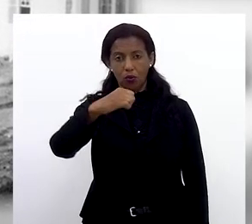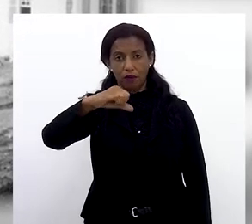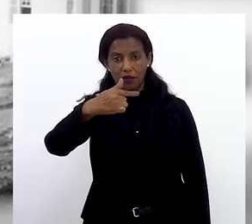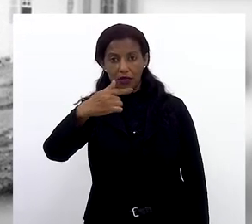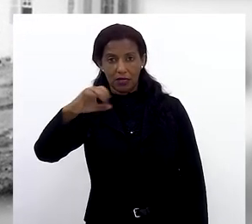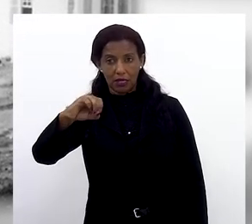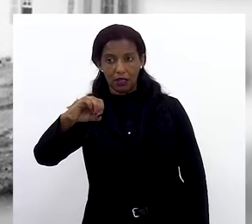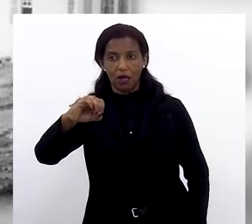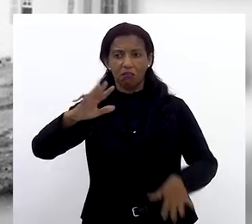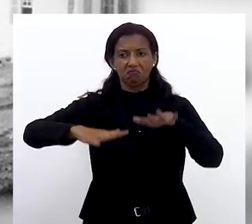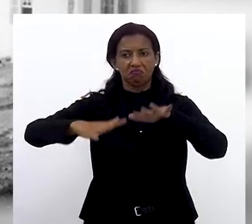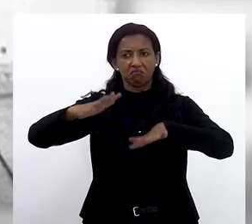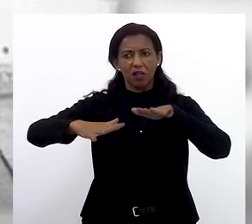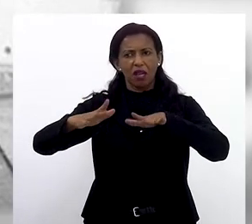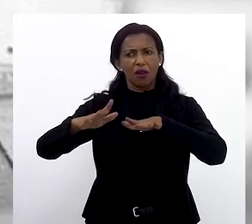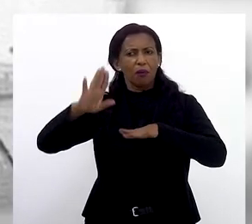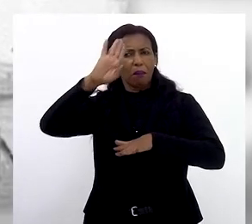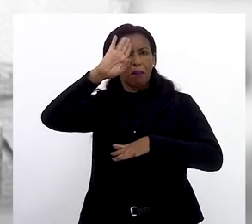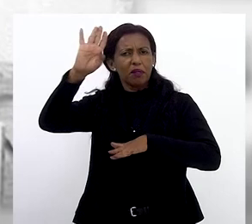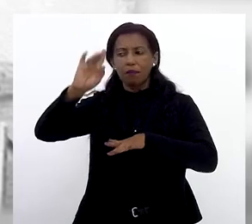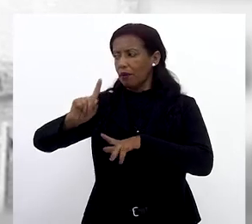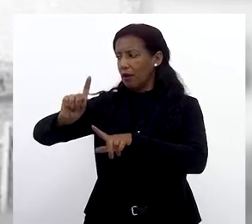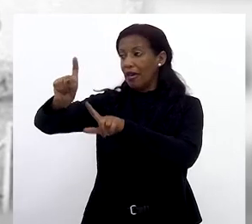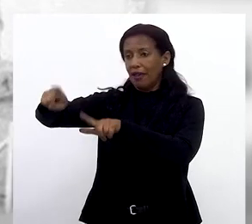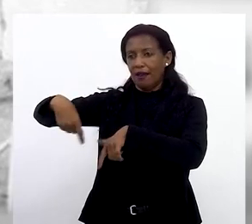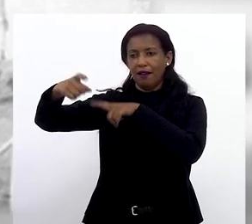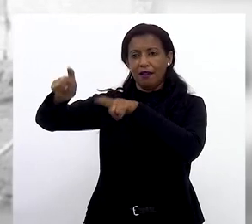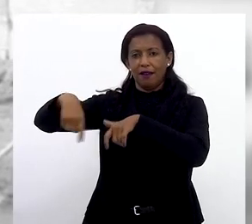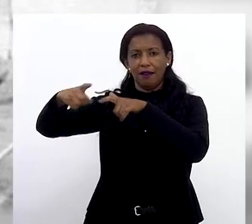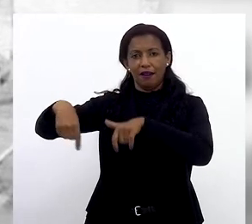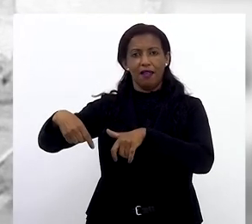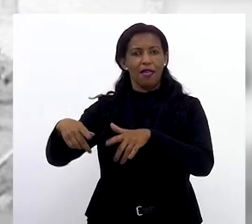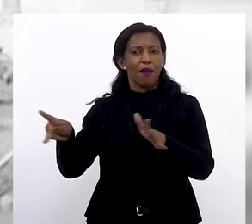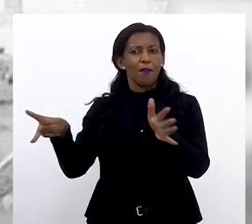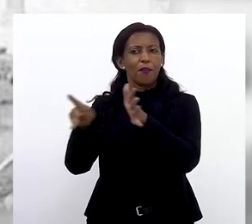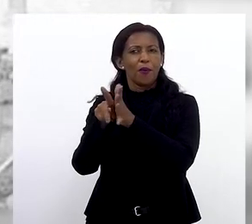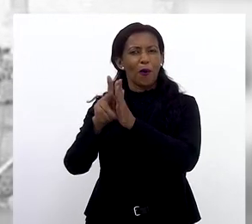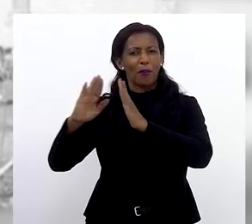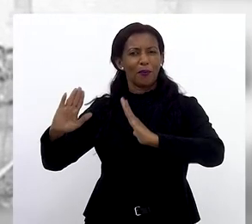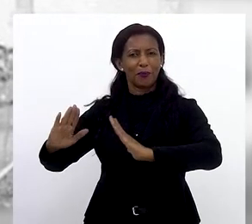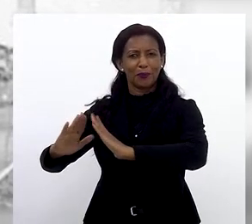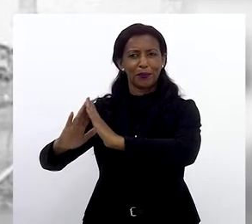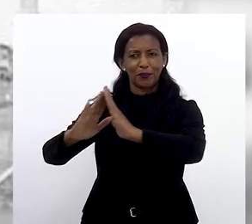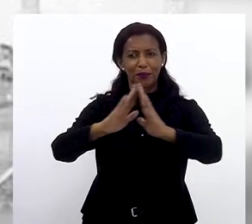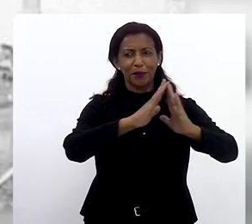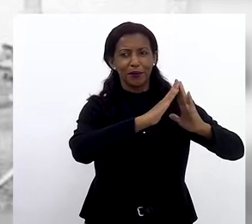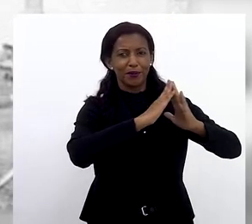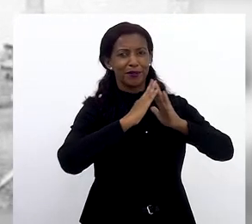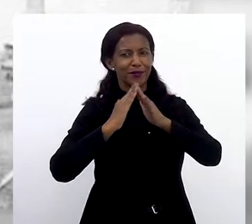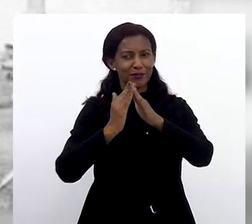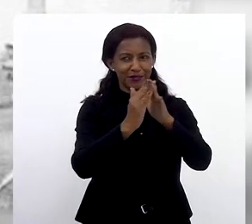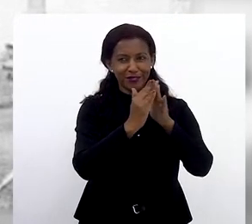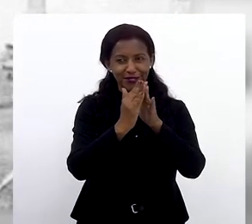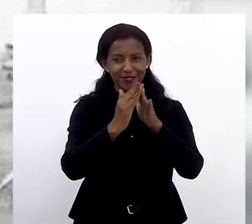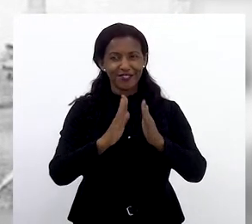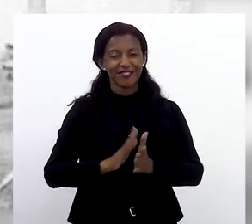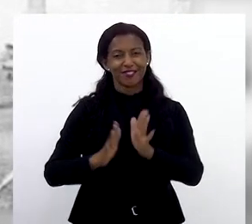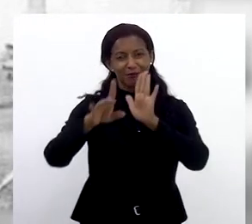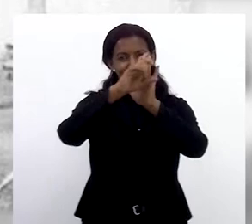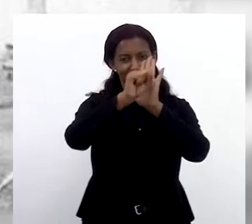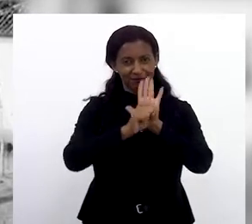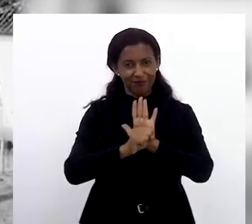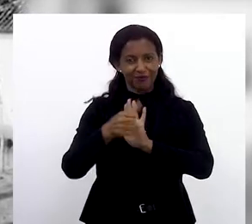importantes fazendas da região, a Fazenda Piedade de Vera Cruz. As lavouras de café se expandiram no início do século